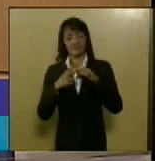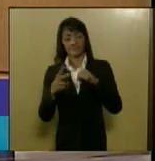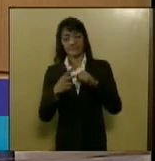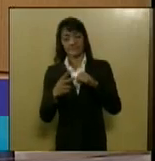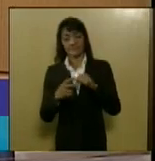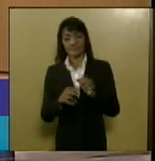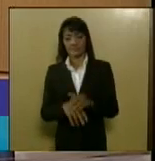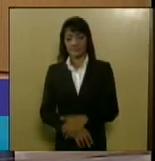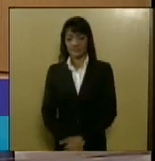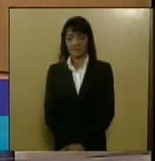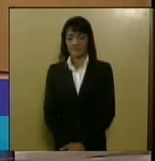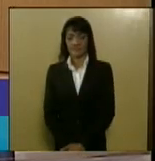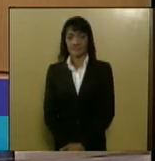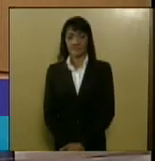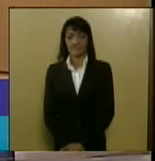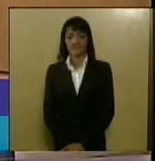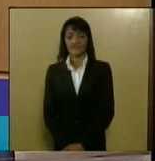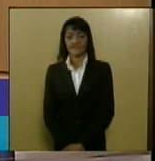próximo por favor